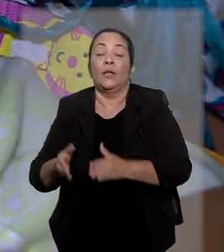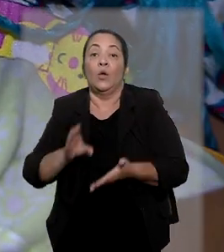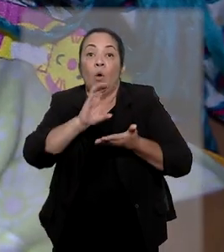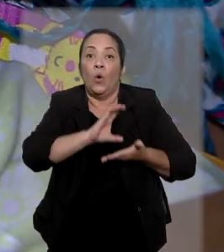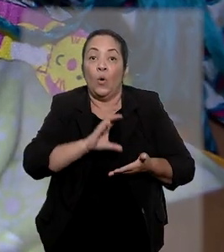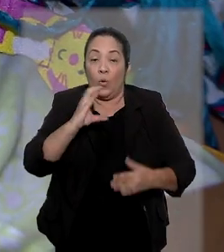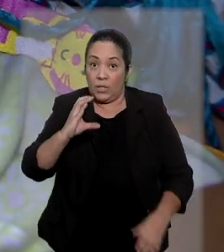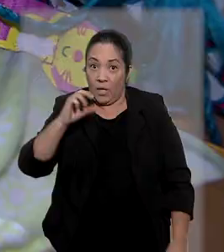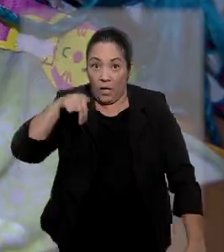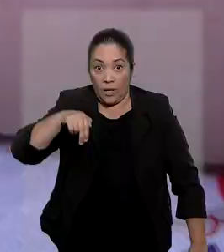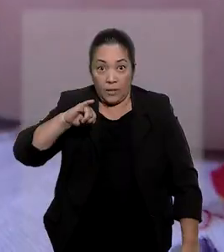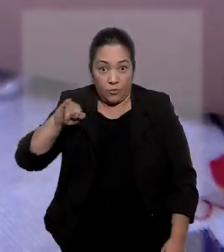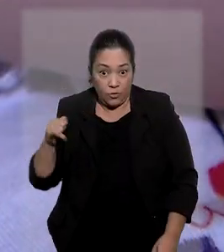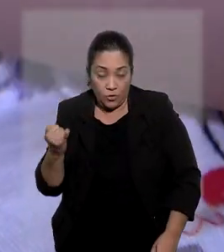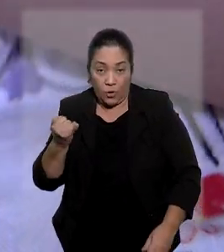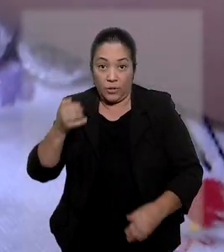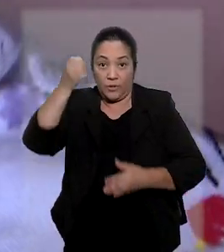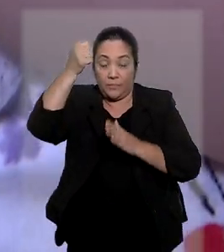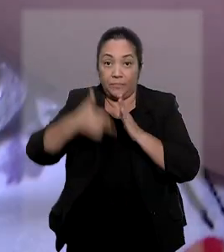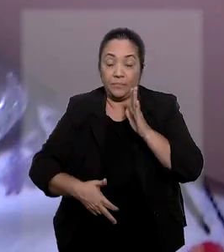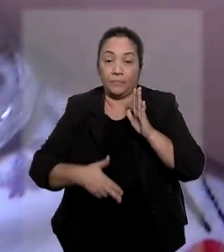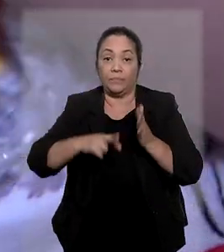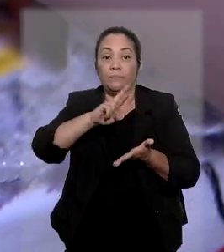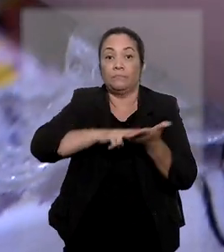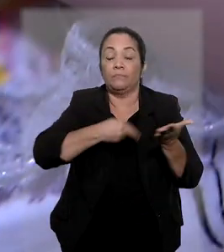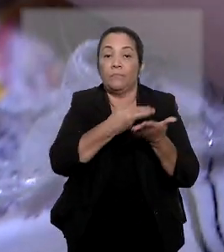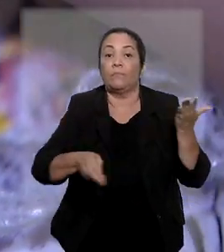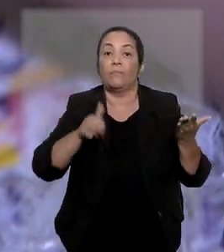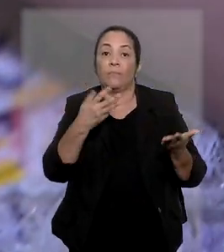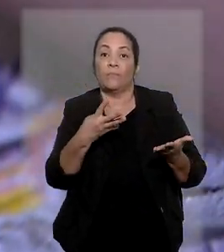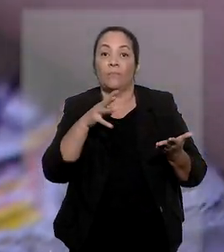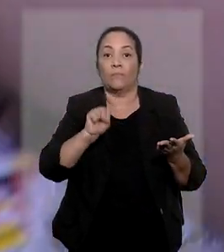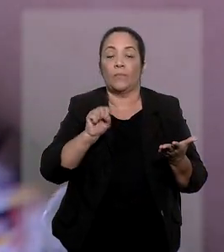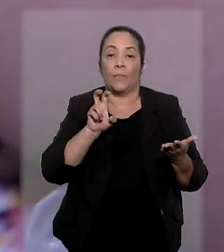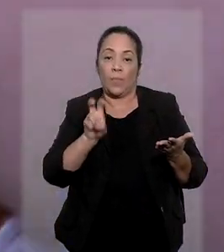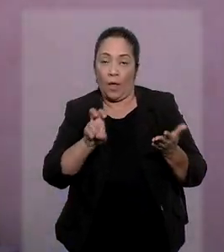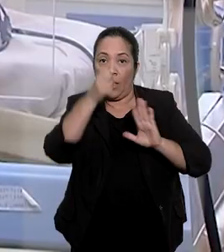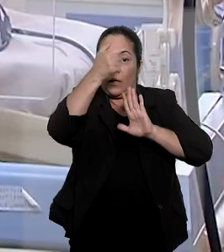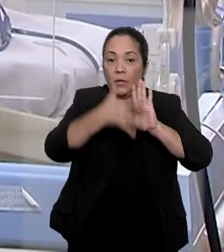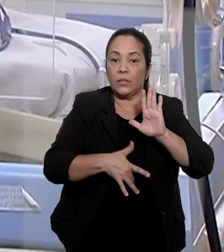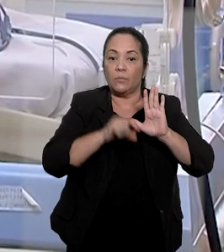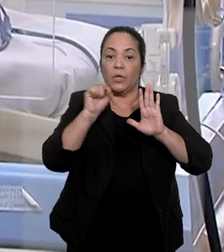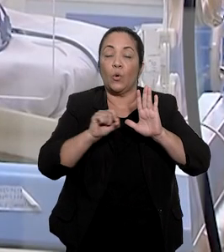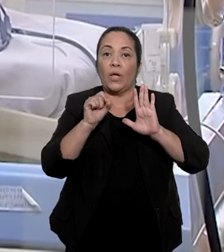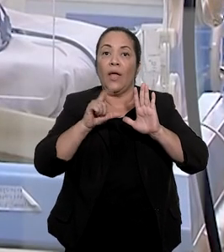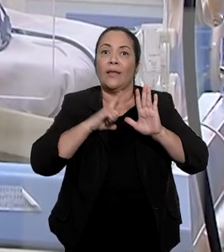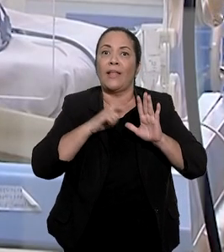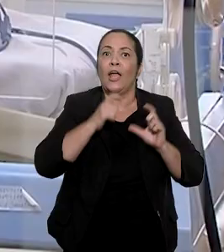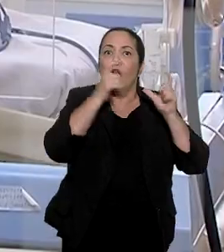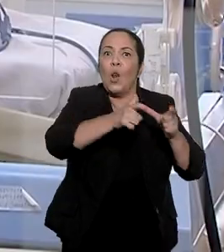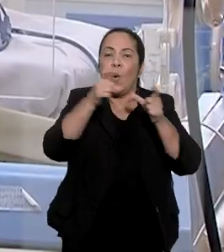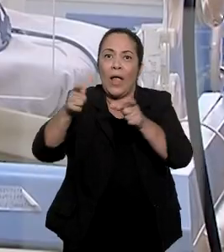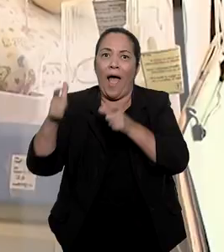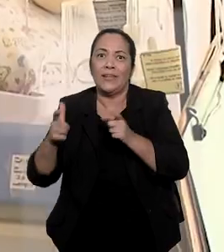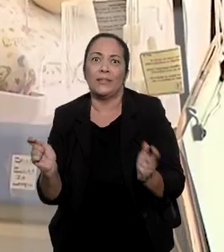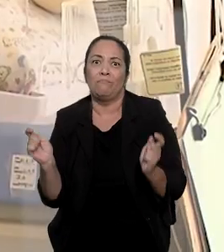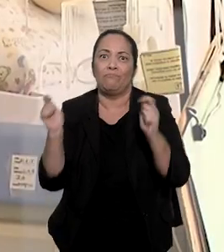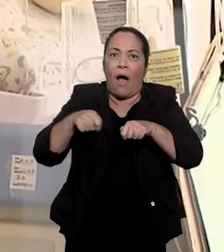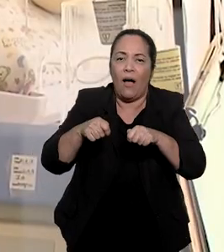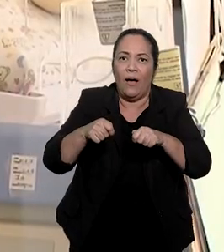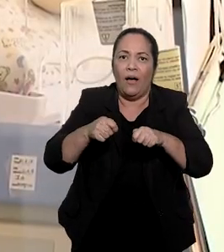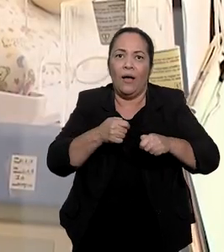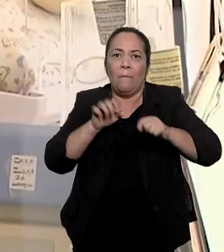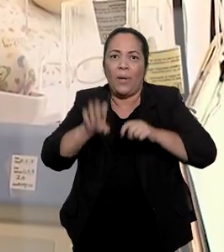o Conselho Nacional de Justiça editou a Resolução 485, que aumentou o leque de lugares onde essa mulher